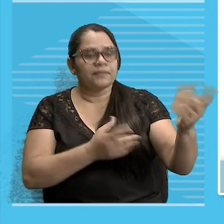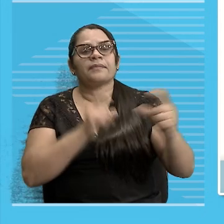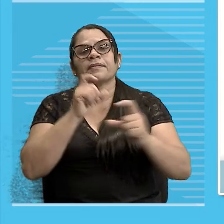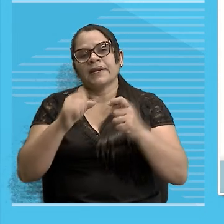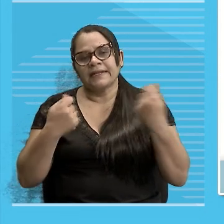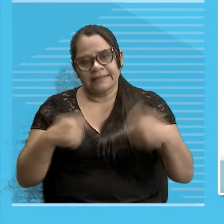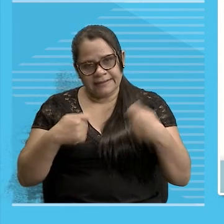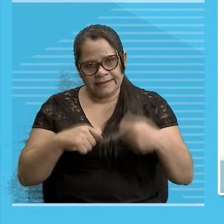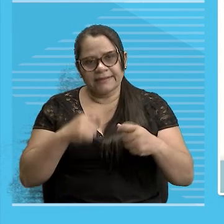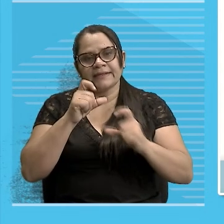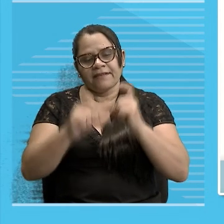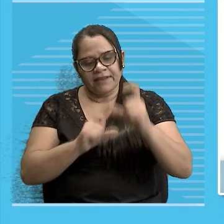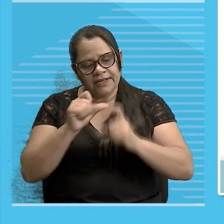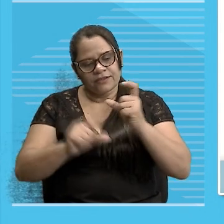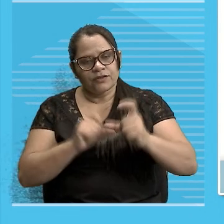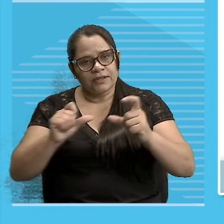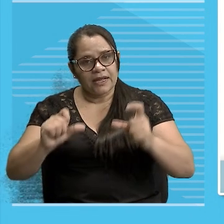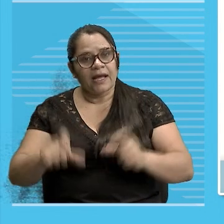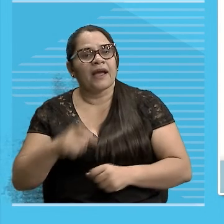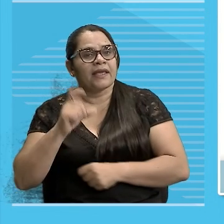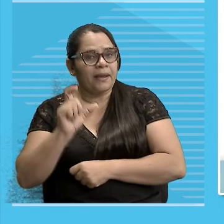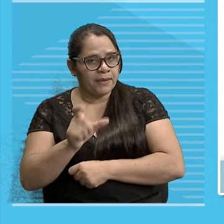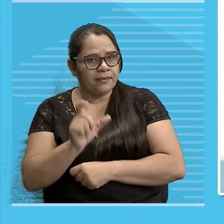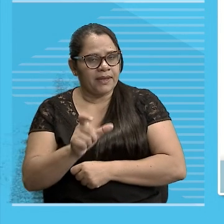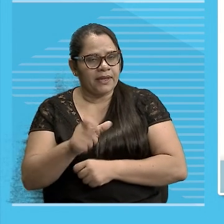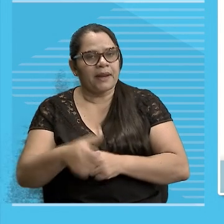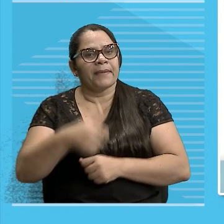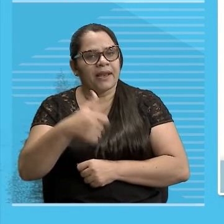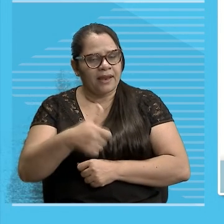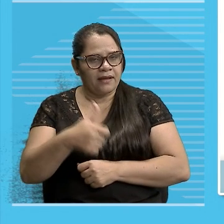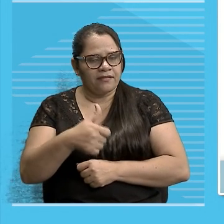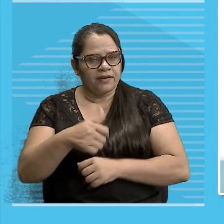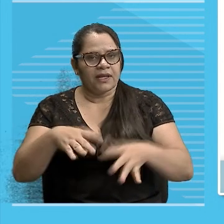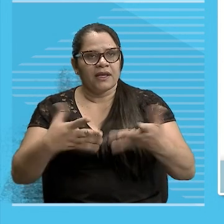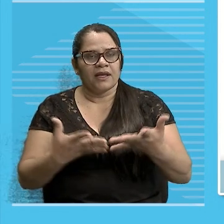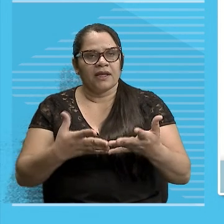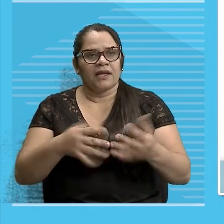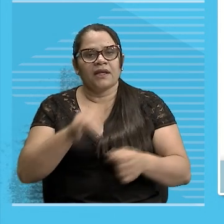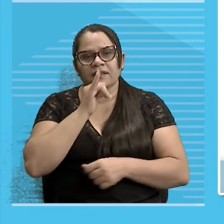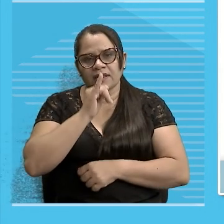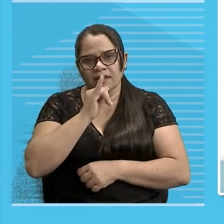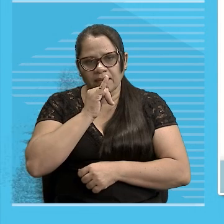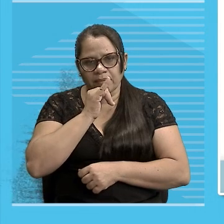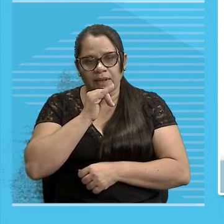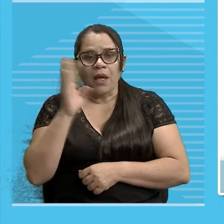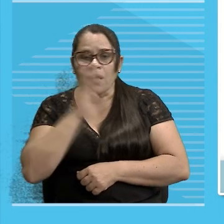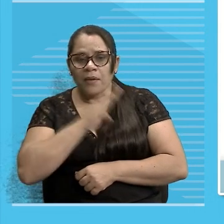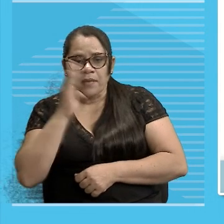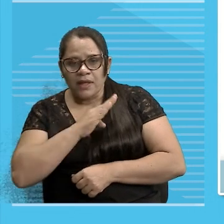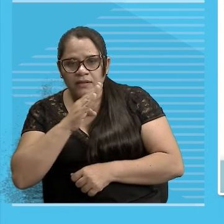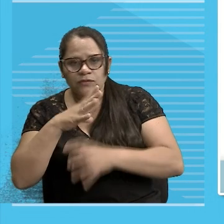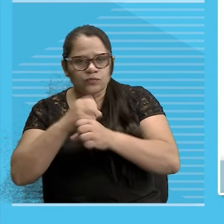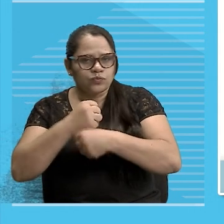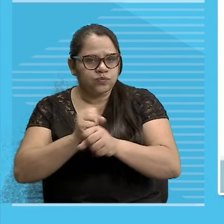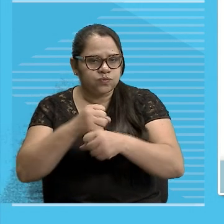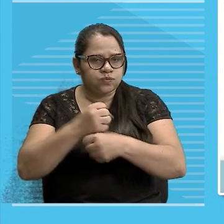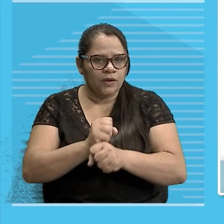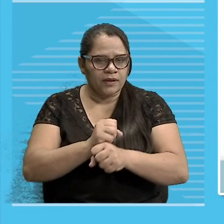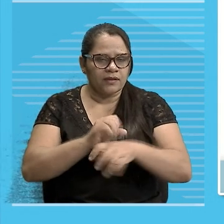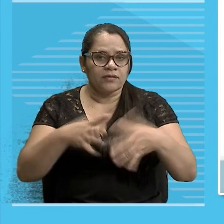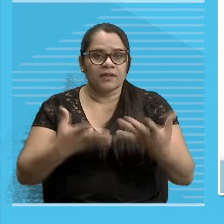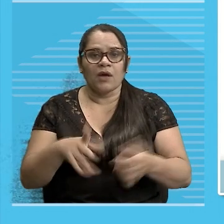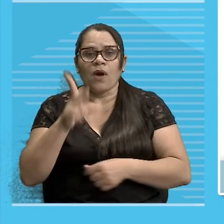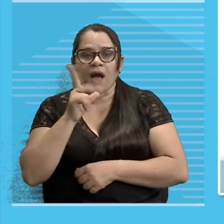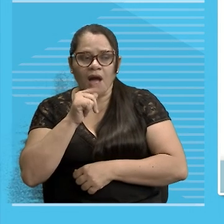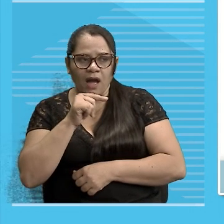o primeiro elemento Pimentas do reino Pés de moleque Águas de